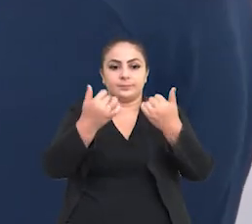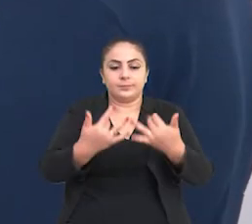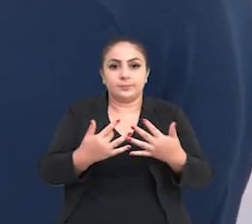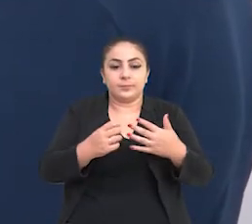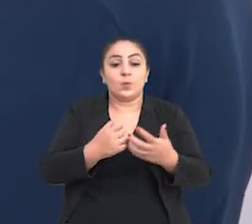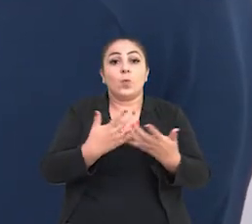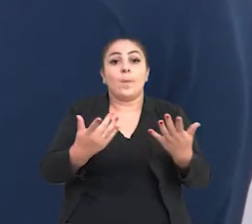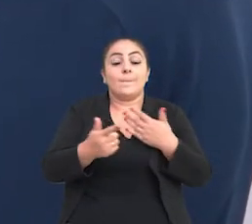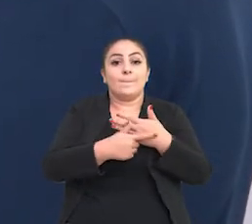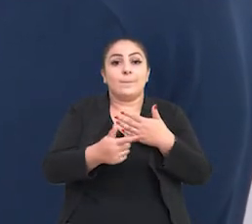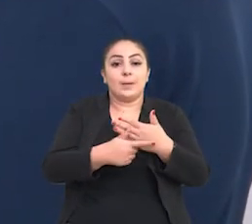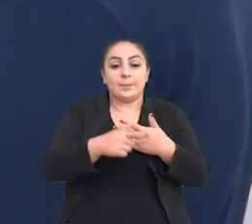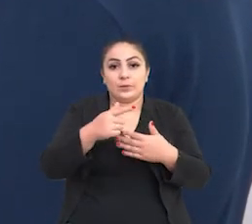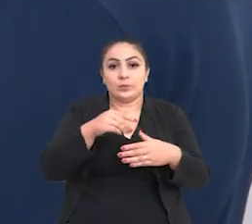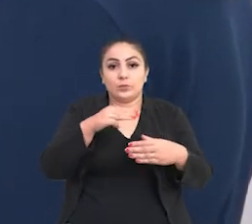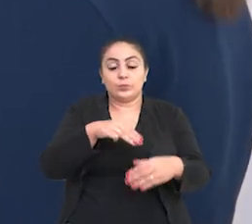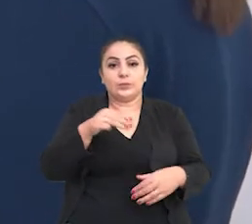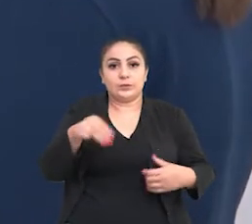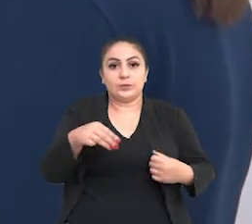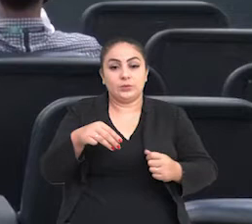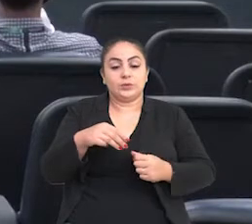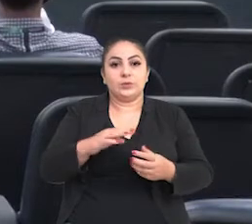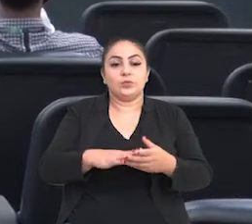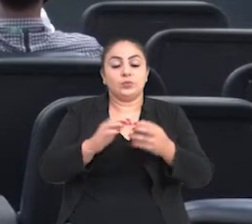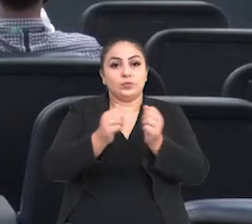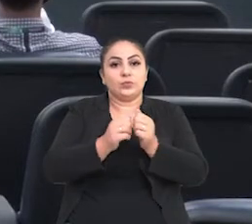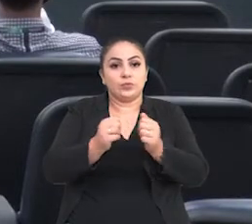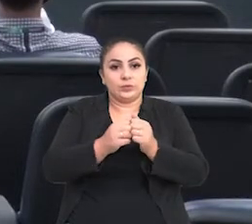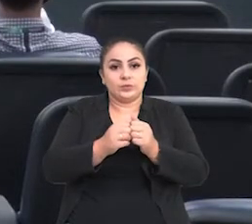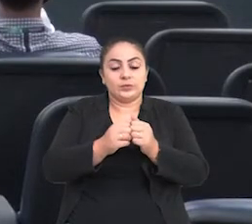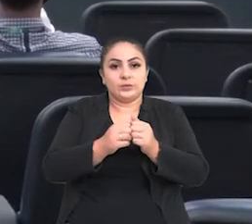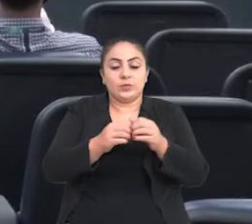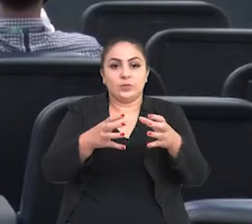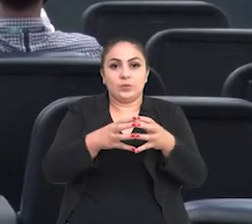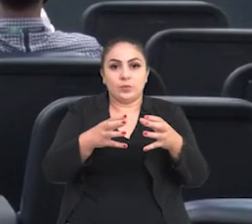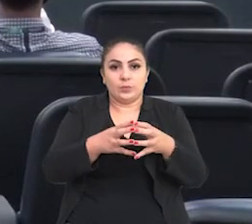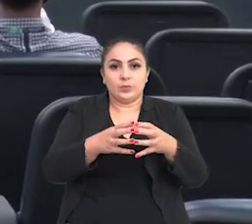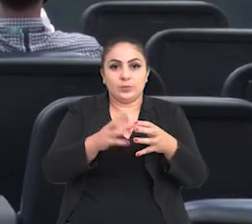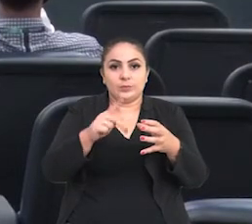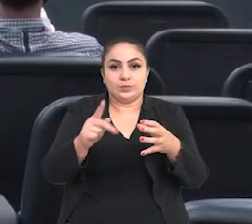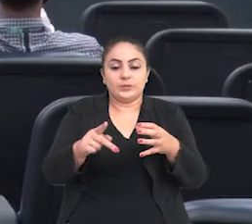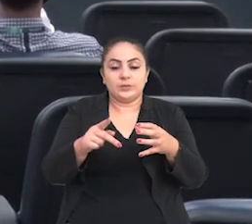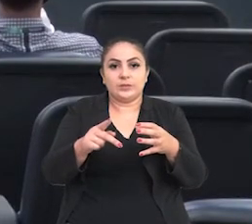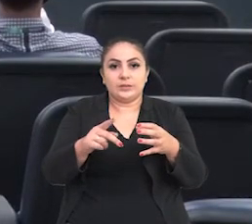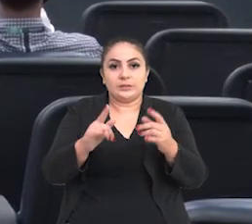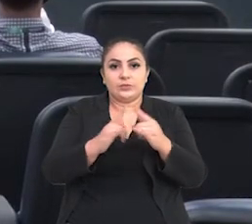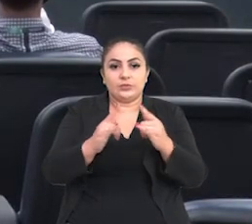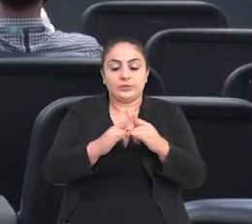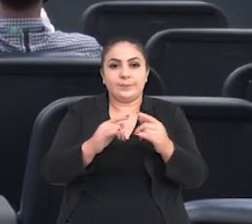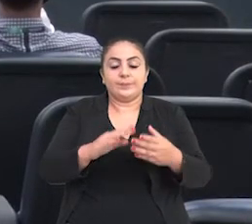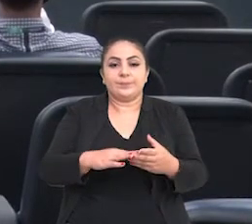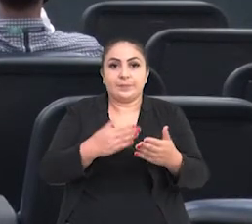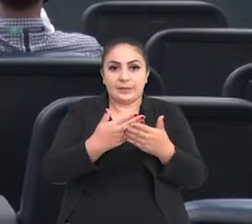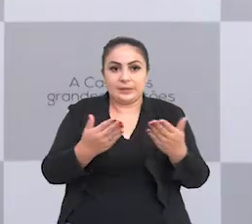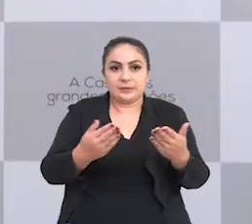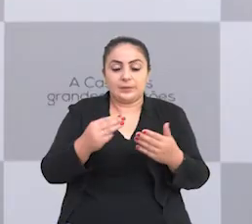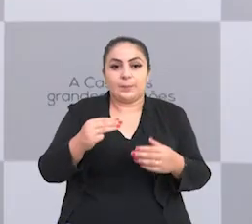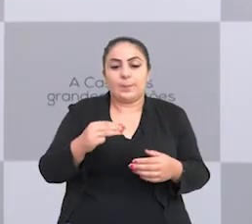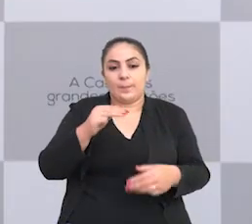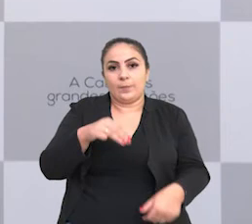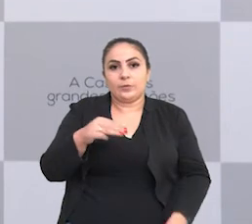também explicaram qual o papel do monitor militar junto ao corpo docente das instituições.